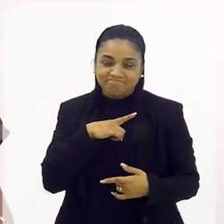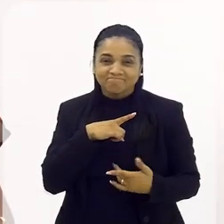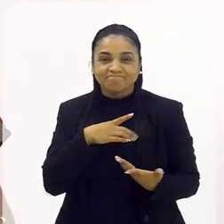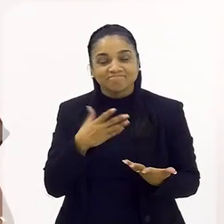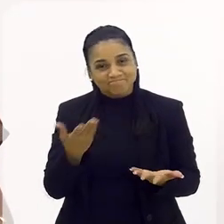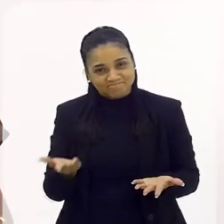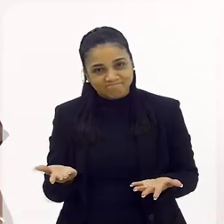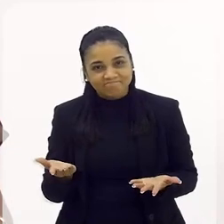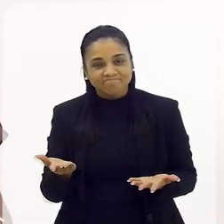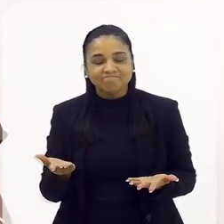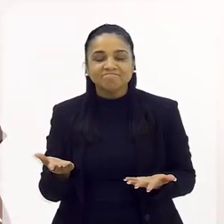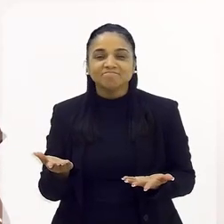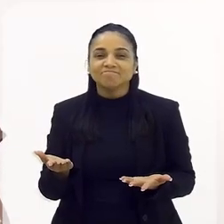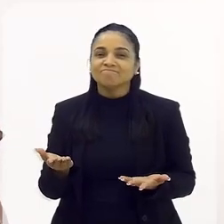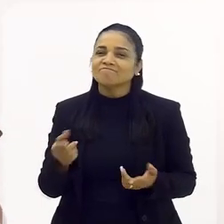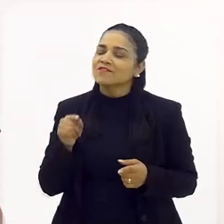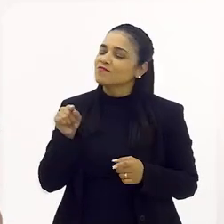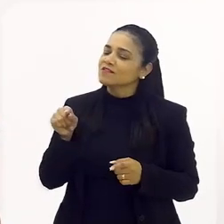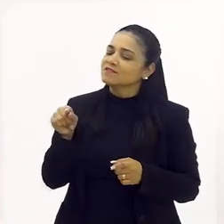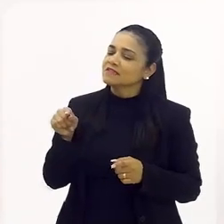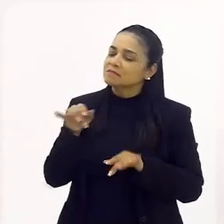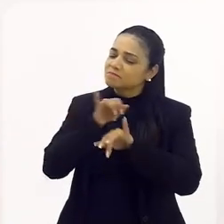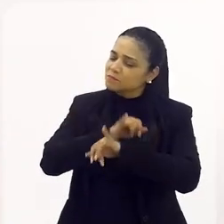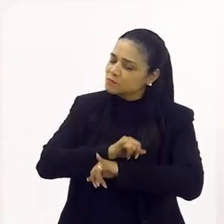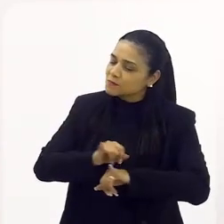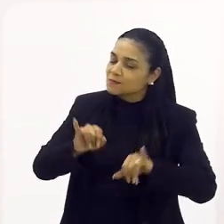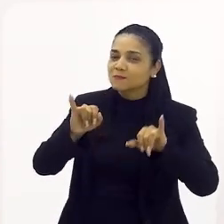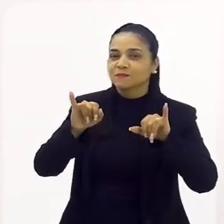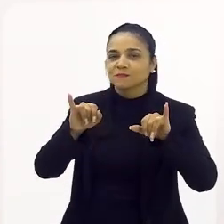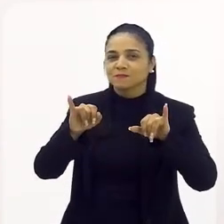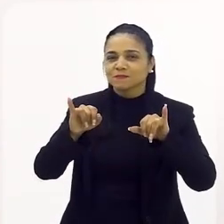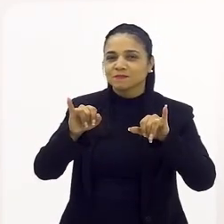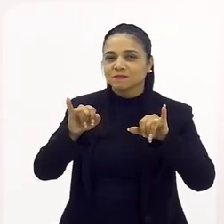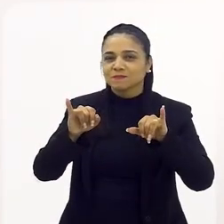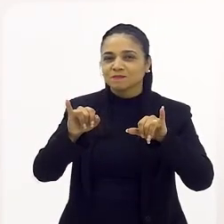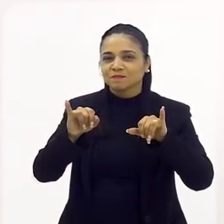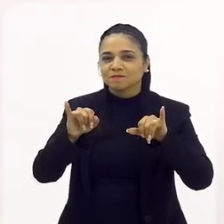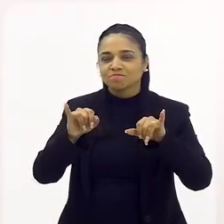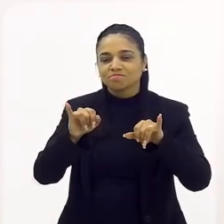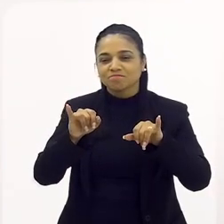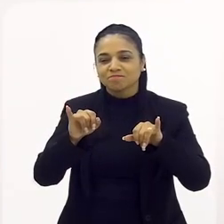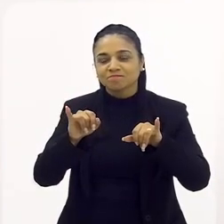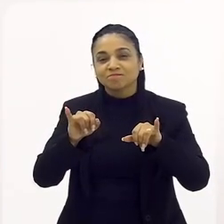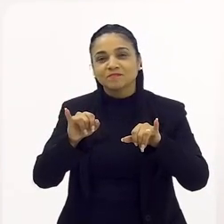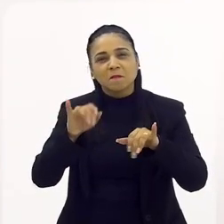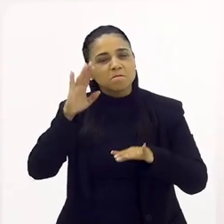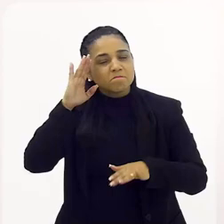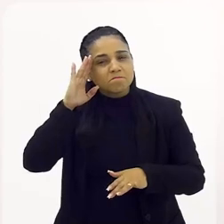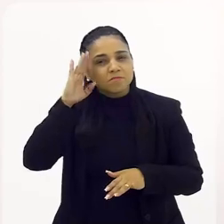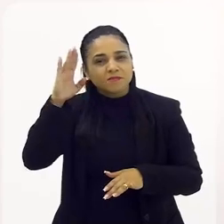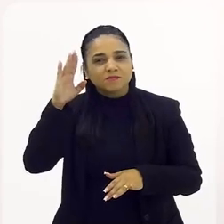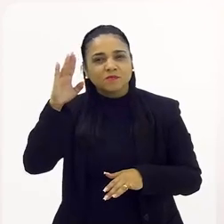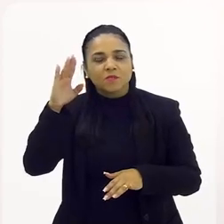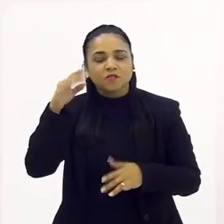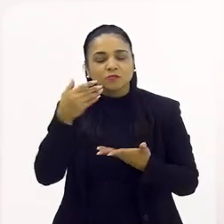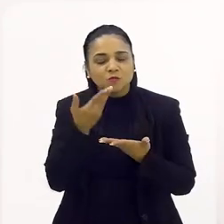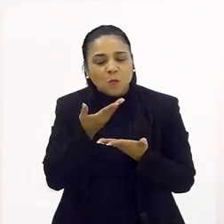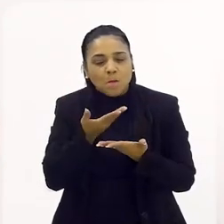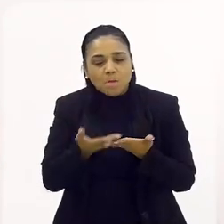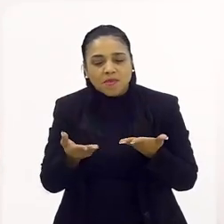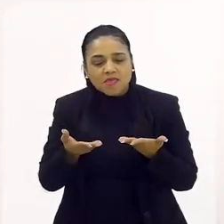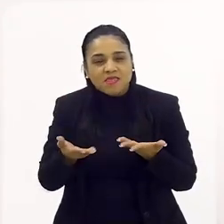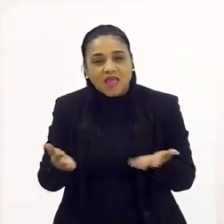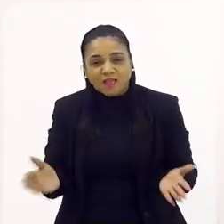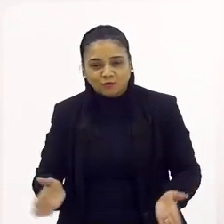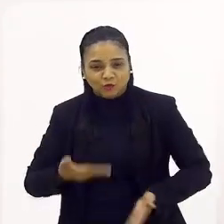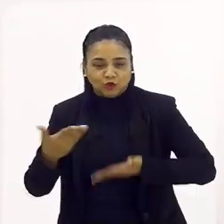e a nossa está terminando. Queria que você deixasse um recado aqui para o nosso pessoal, principalmente para não